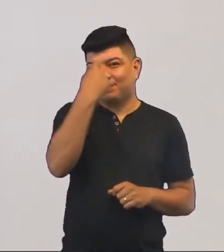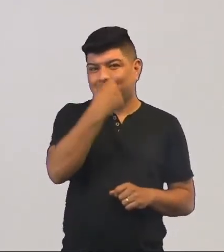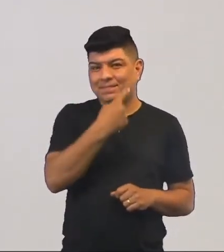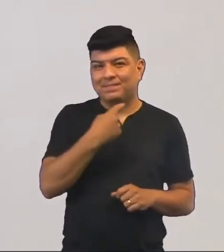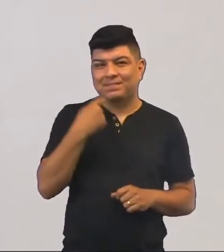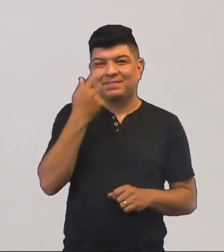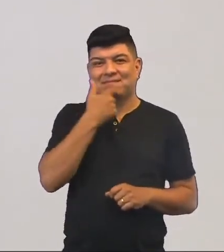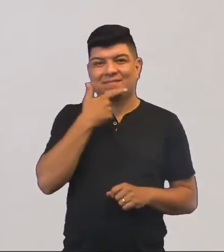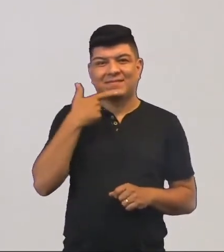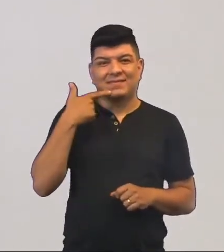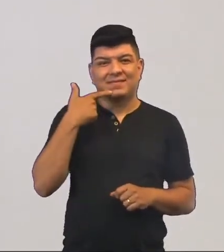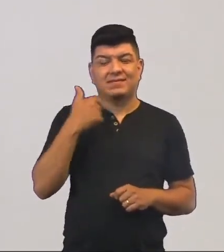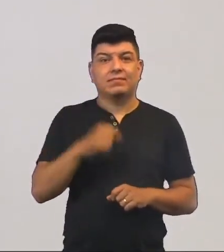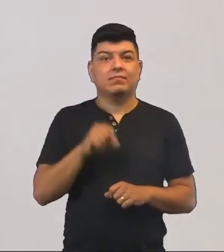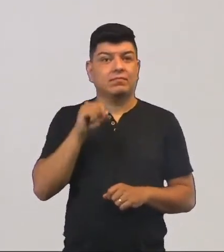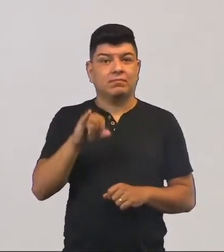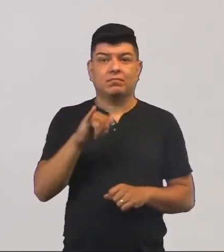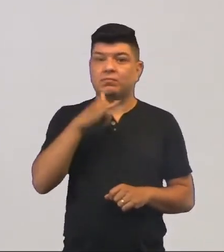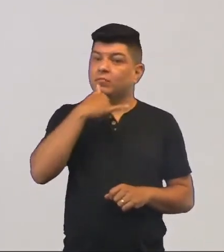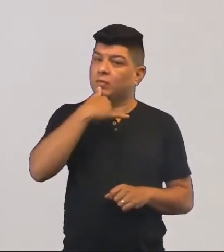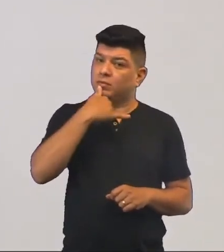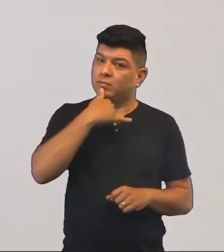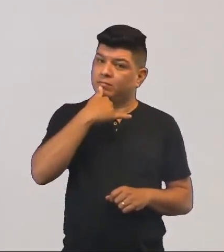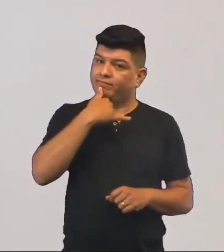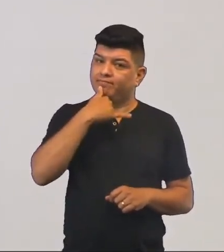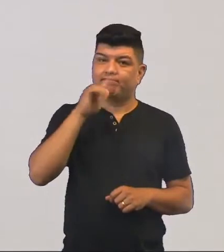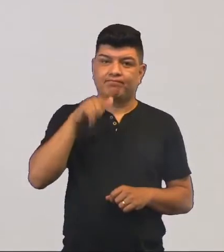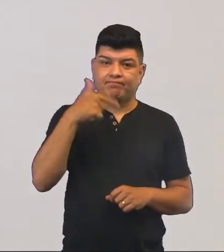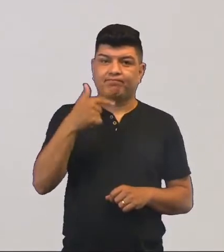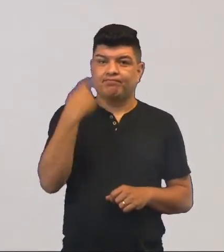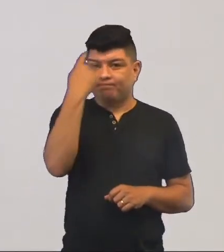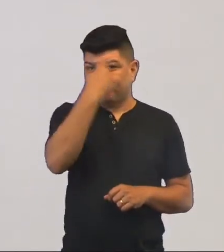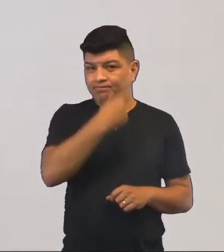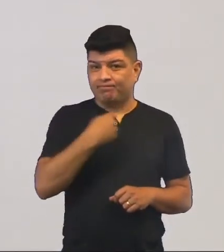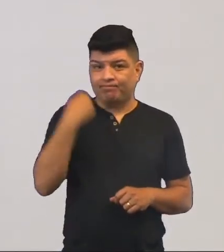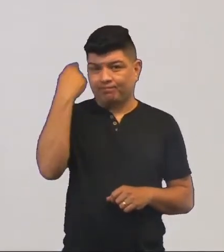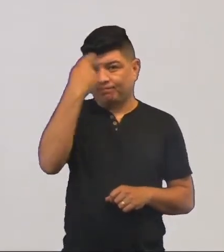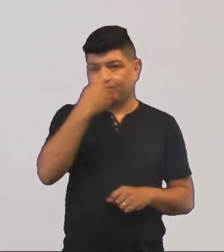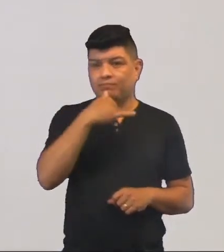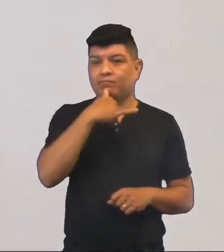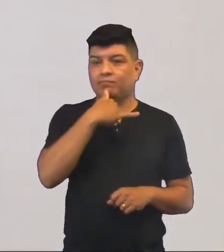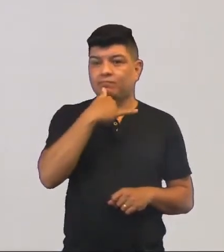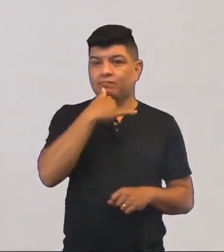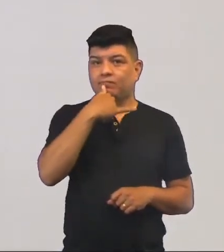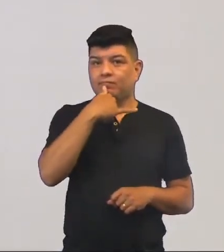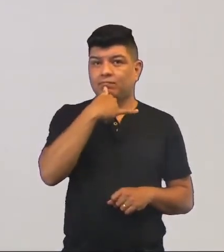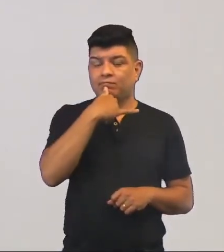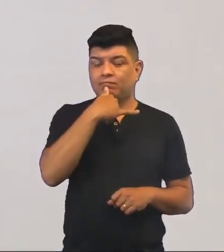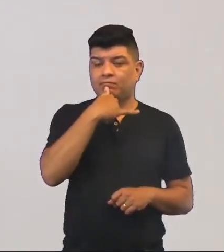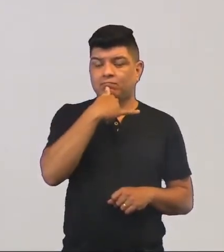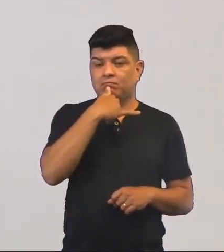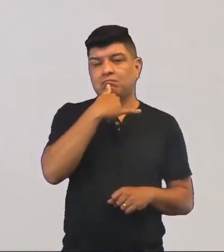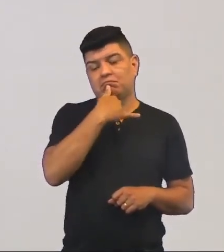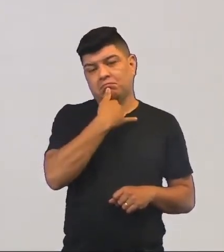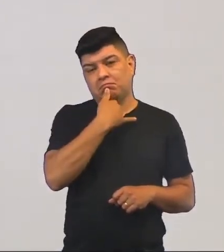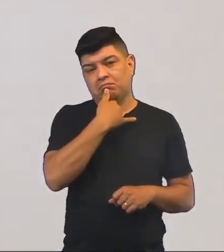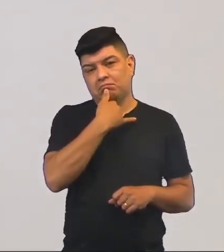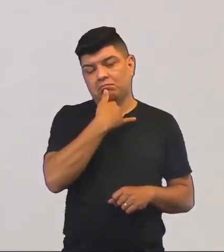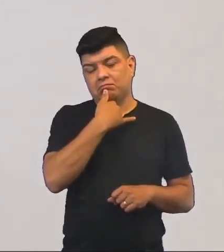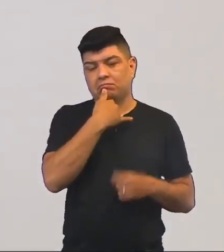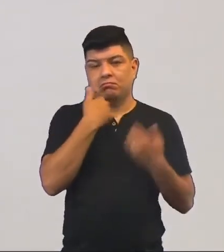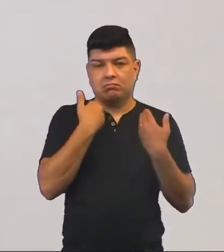de sorriso. Se nós estamos tristes, a gente põe um outro rostinho, aquele rostinho, né? De quem está triste, quem está